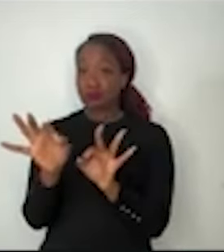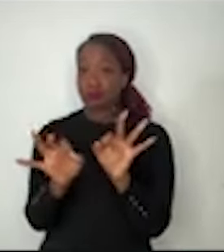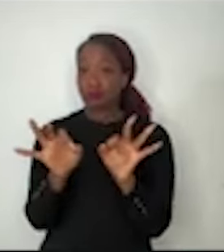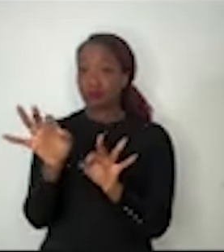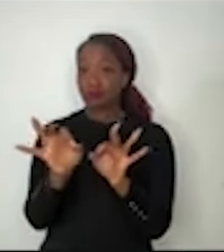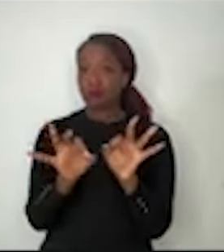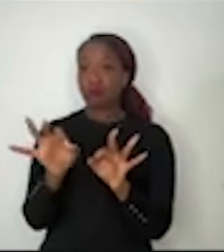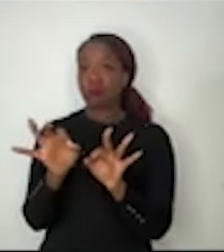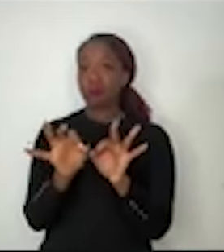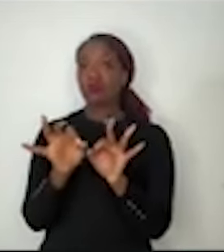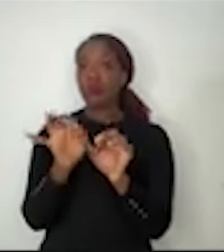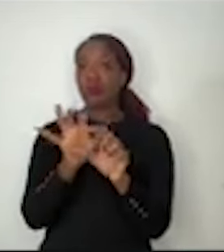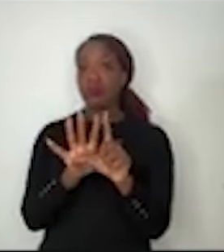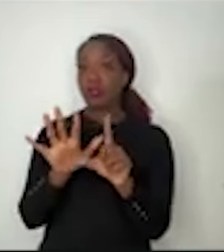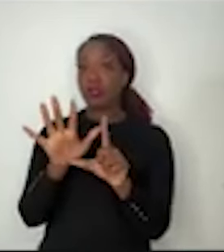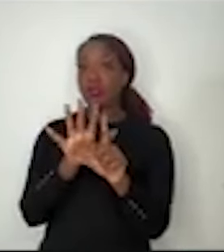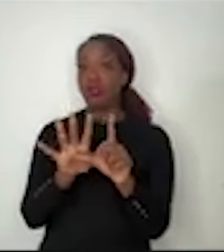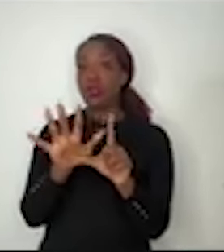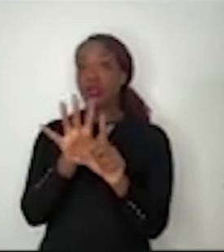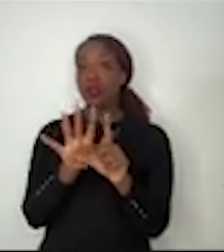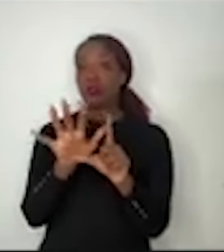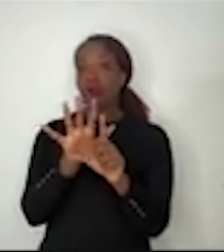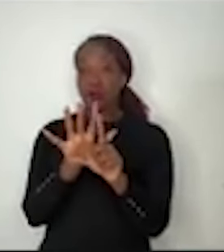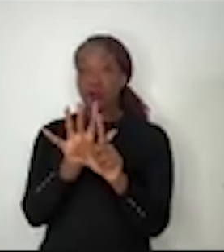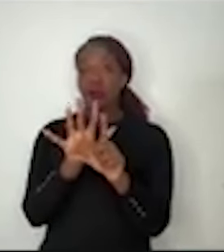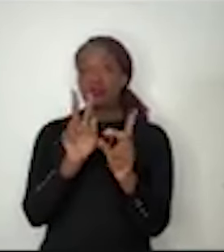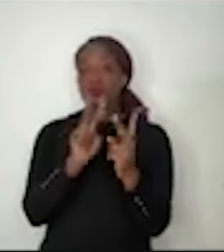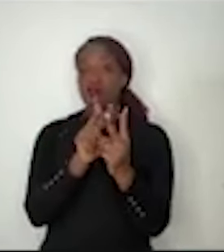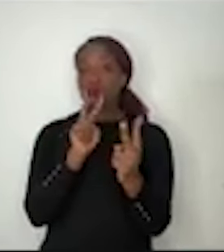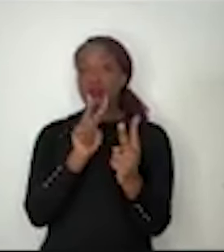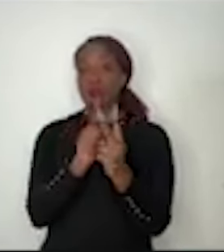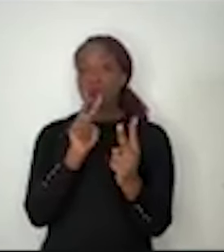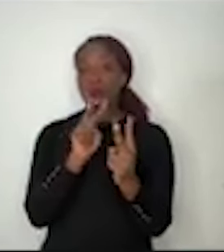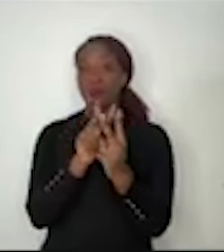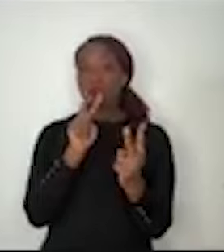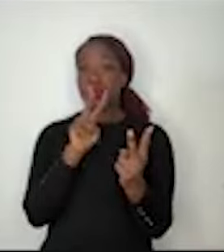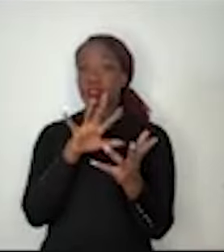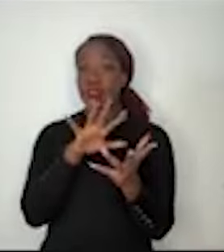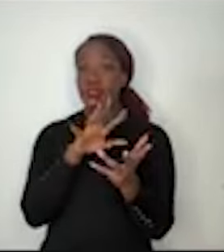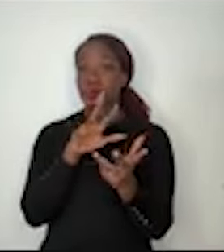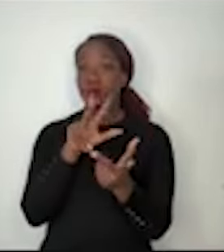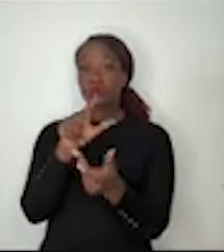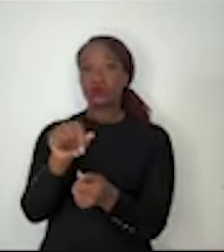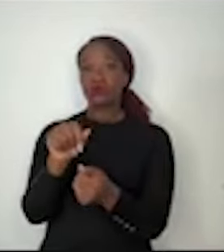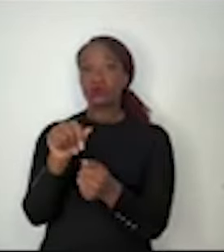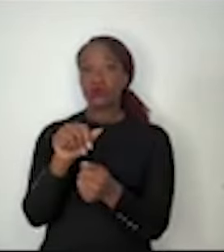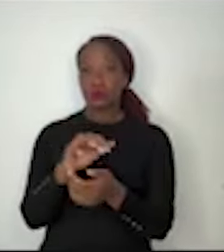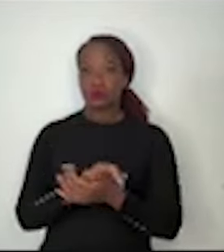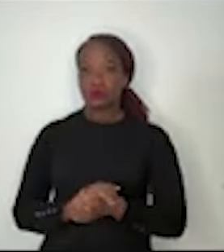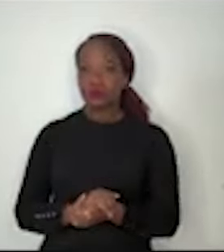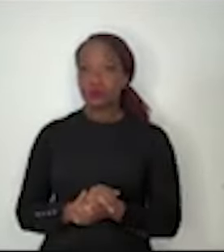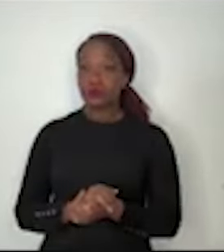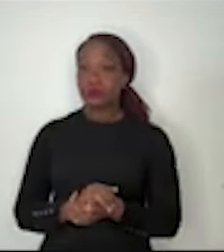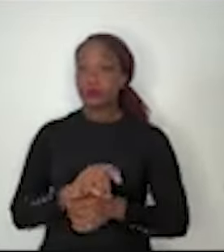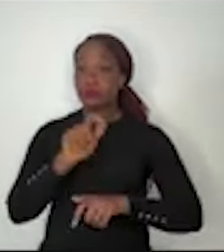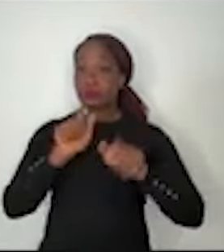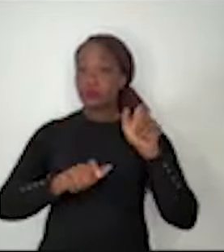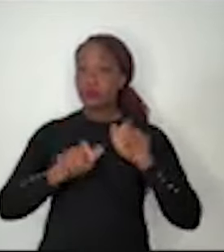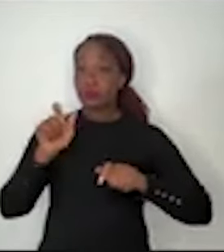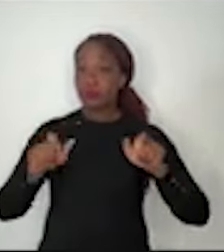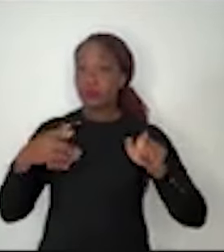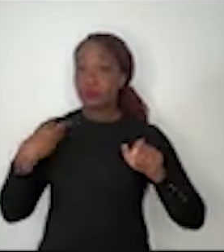digitais, esse mundo que se tribalizou por conta dessas plataformas em que as pessoas vivem no seu viés de